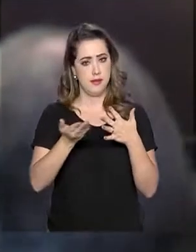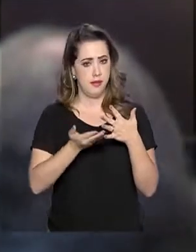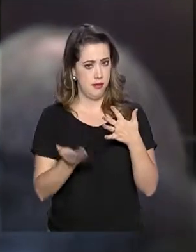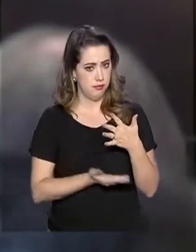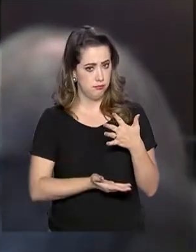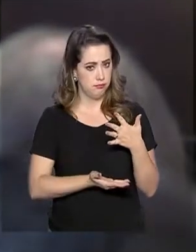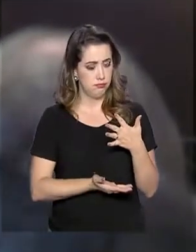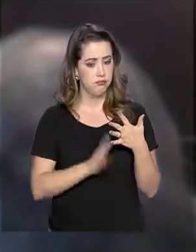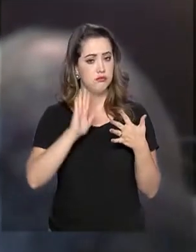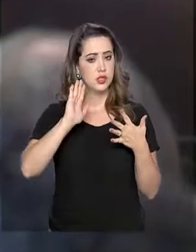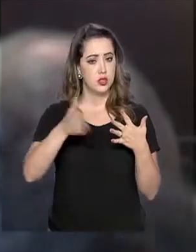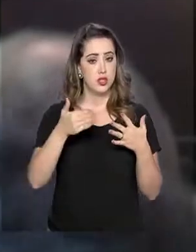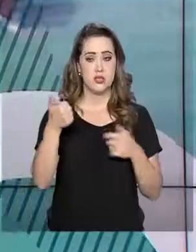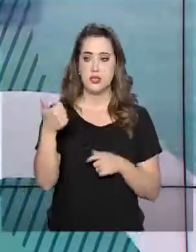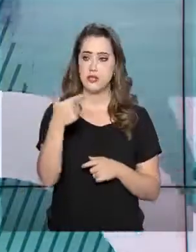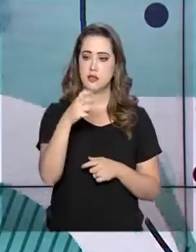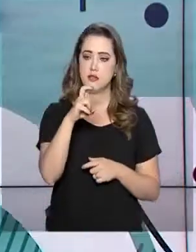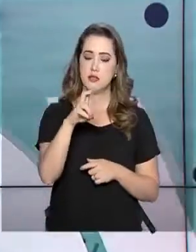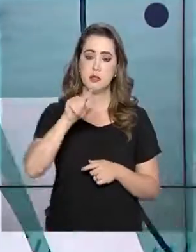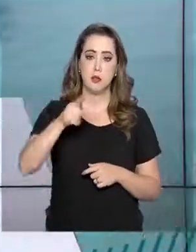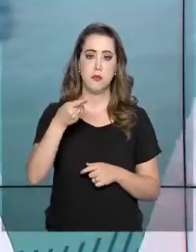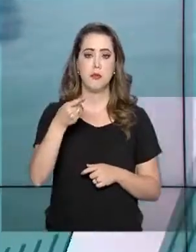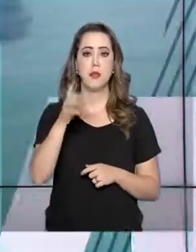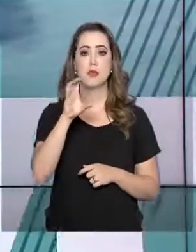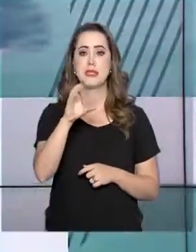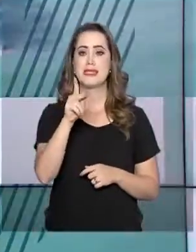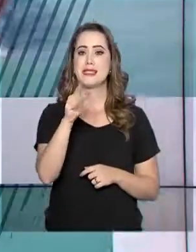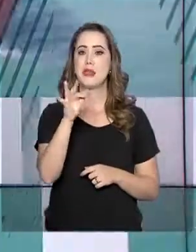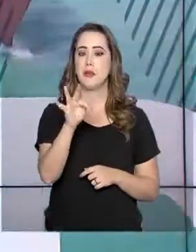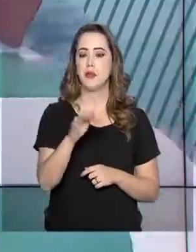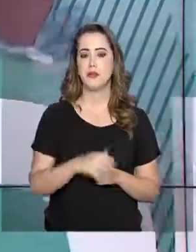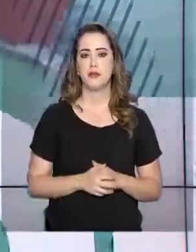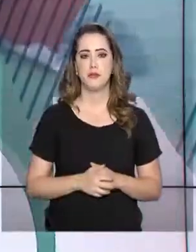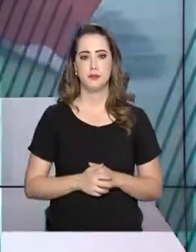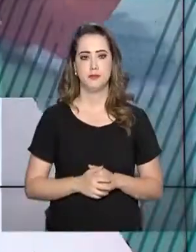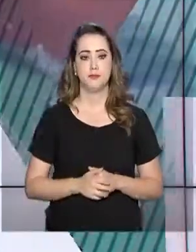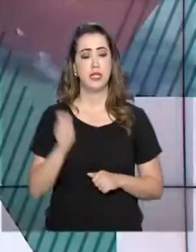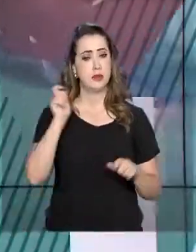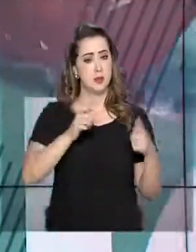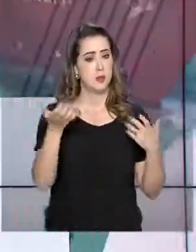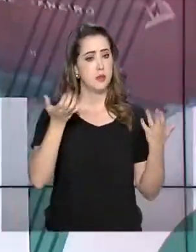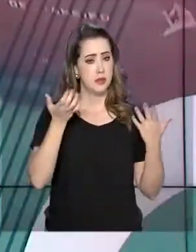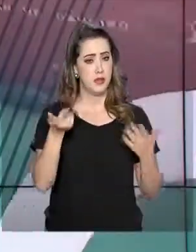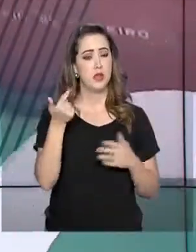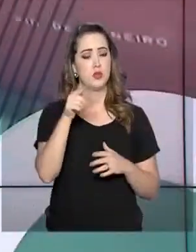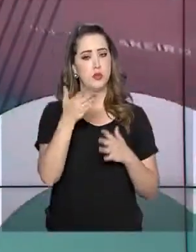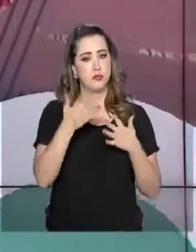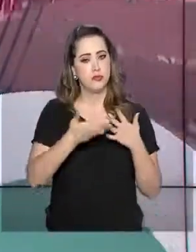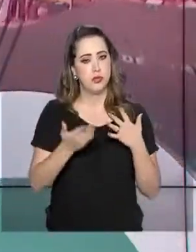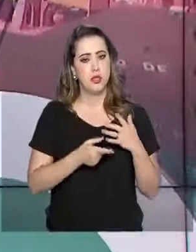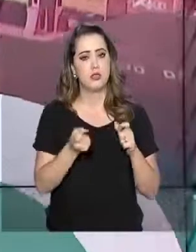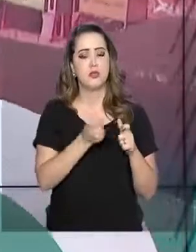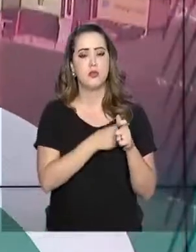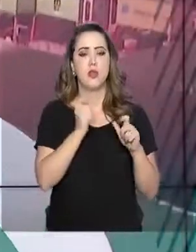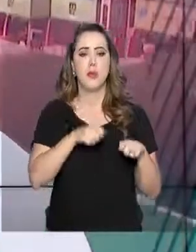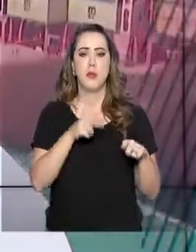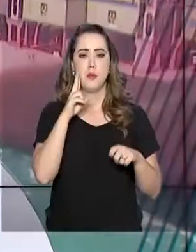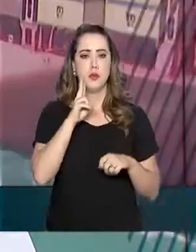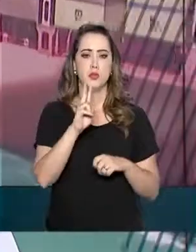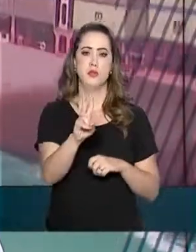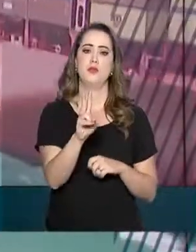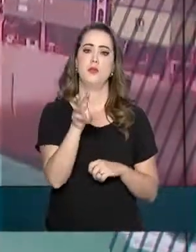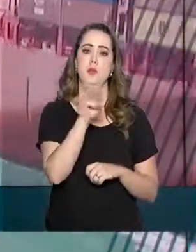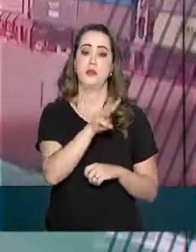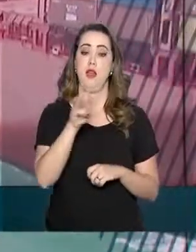125 mil CPFs. Os clientes interessados em renegociar as dívidas também podem receber atendimento por meio do